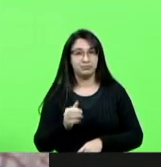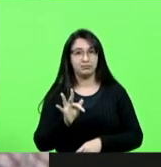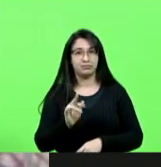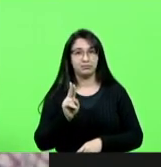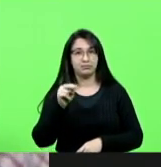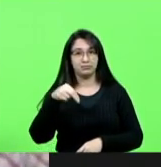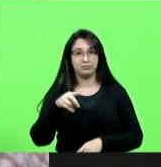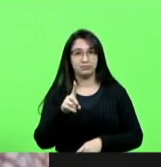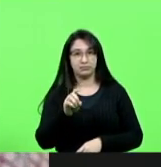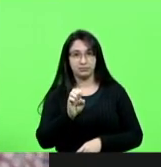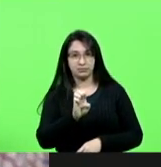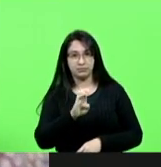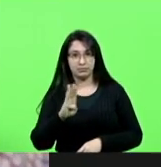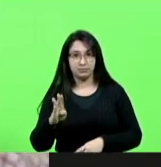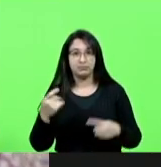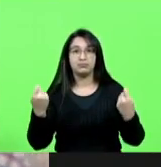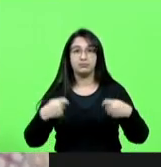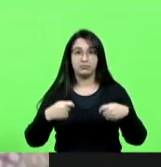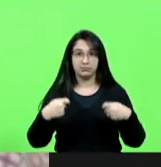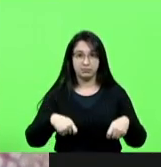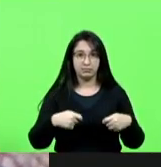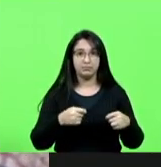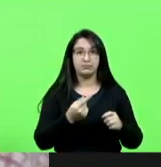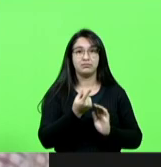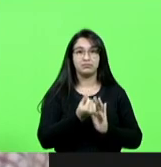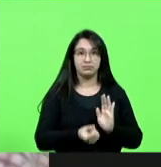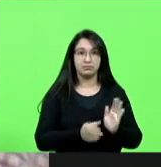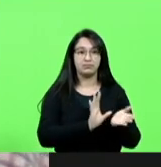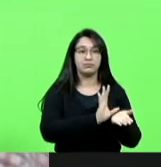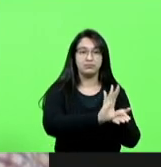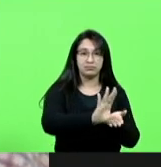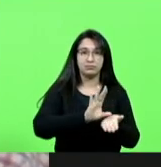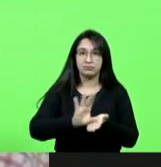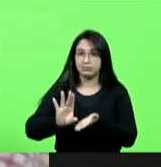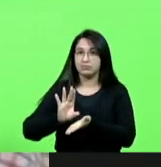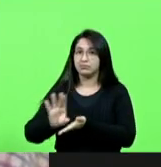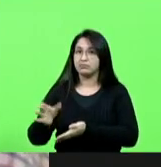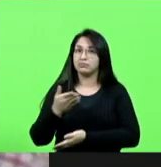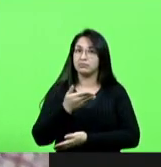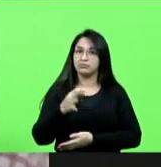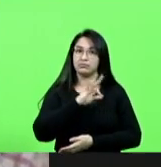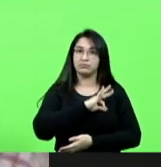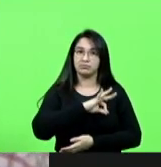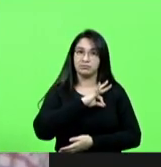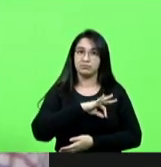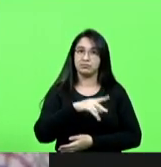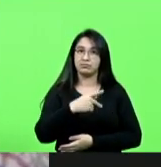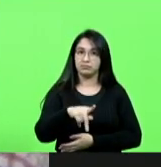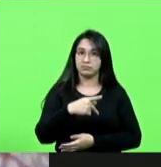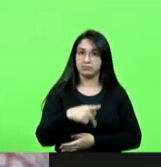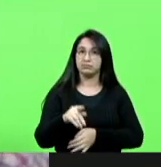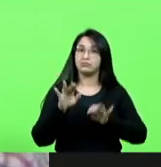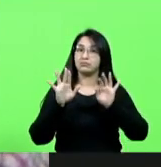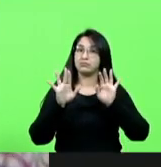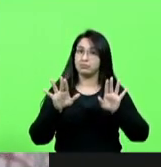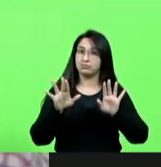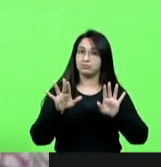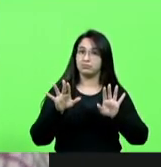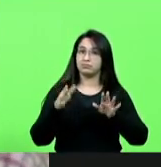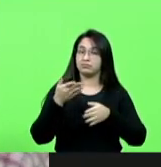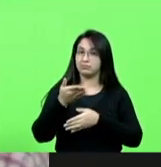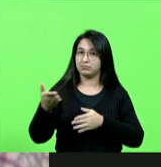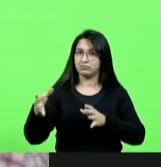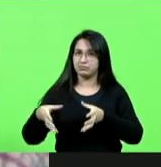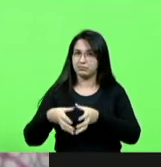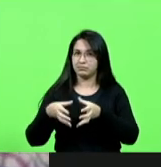gastar esse dinheiro, bom mesmo ir para o salário dos professores, mas não esqueça a segurança pública.